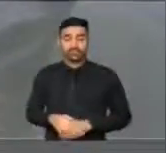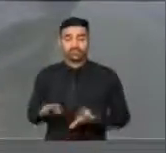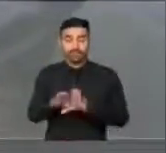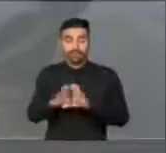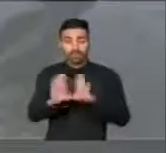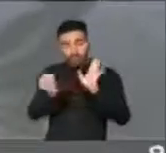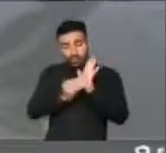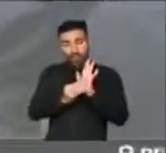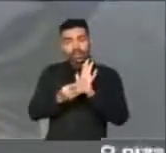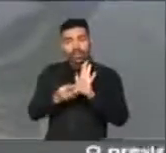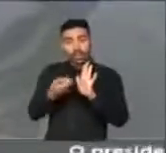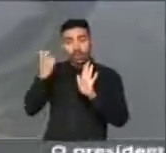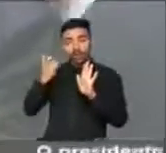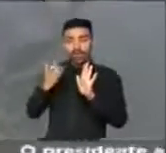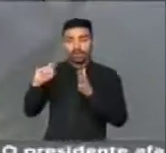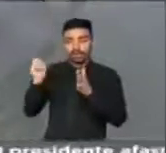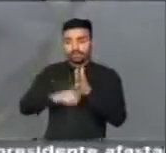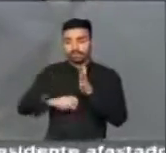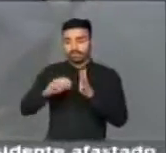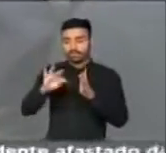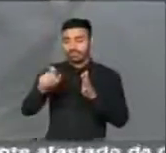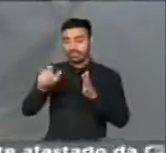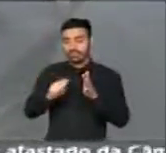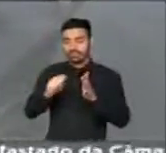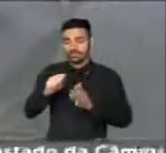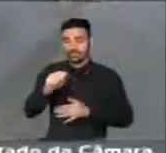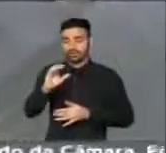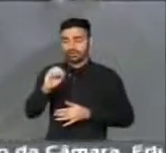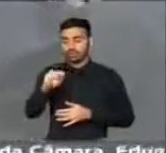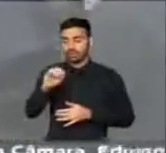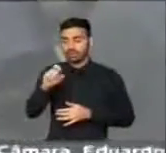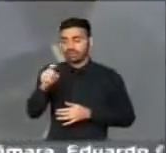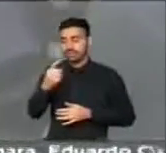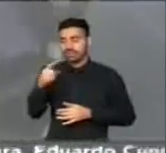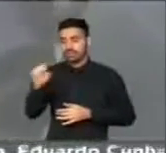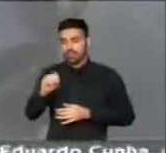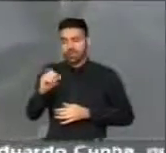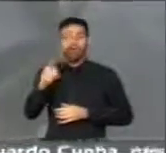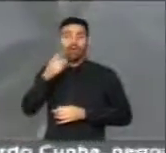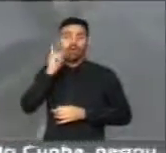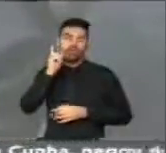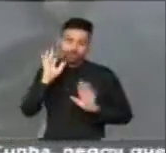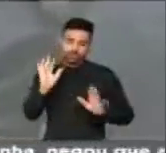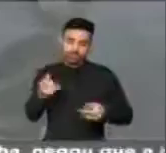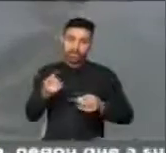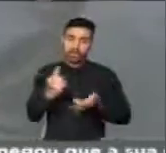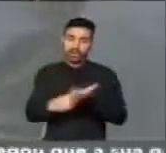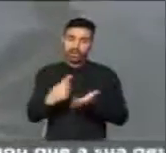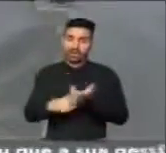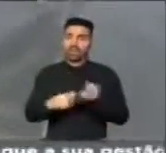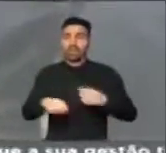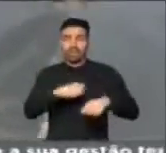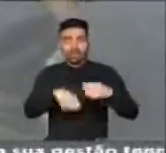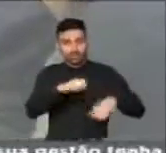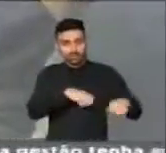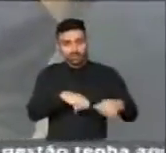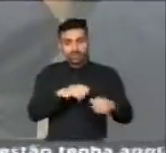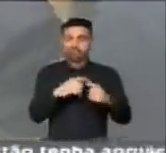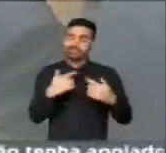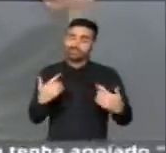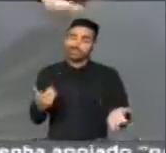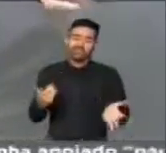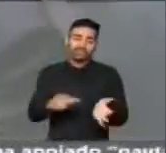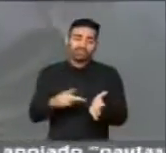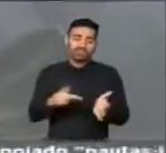cobrança de uma taxa de conexão, que é o nosso destaque. Que ontem foi negociado na marra, o destaque do pessoal. Então, na